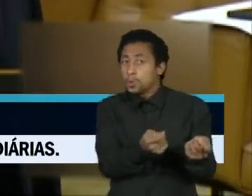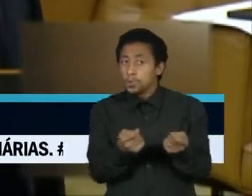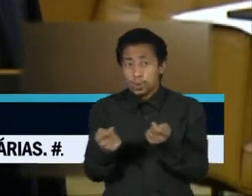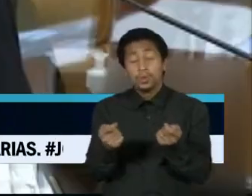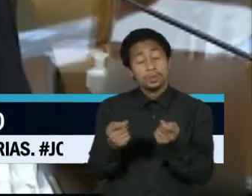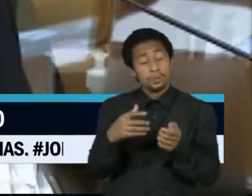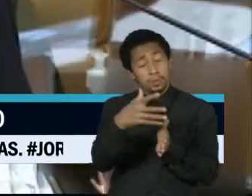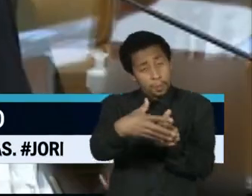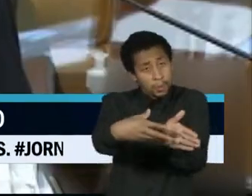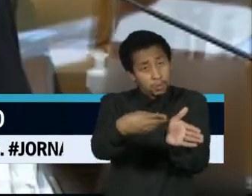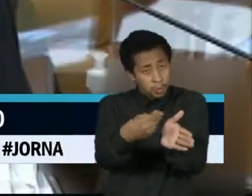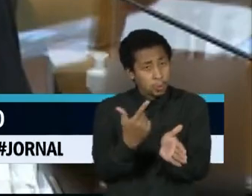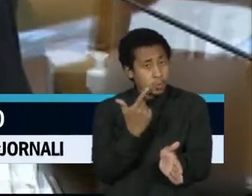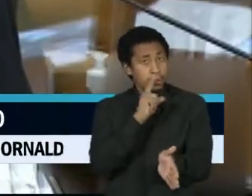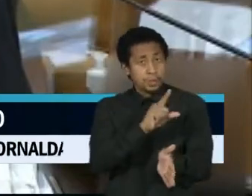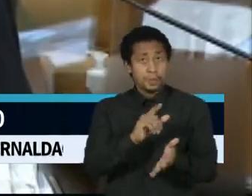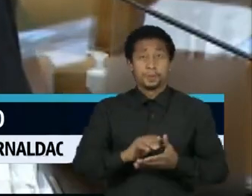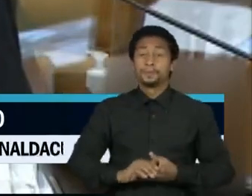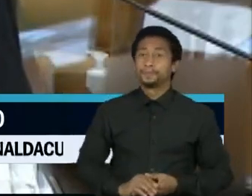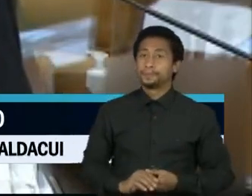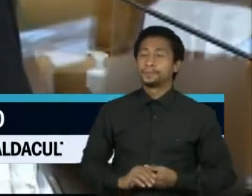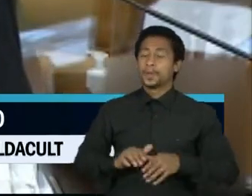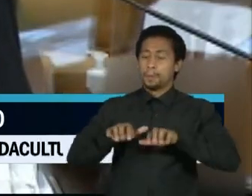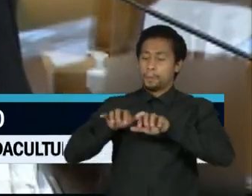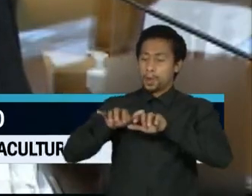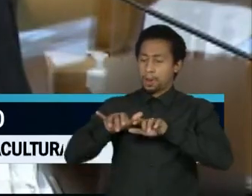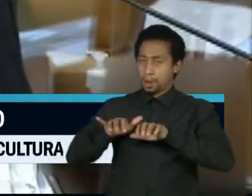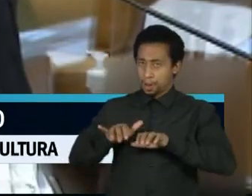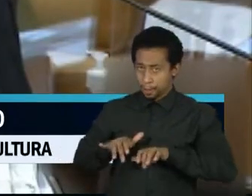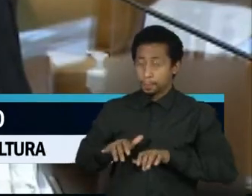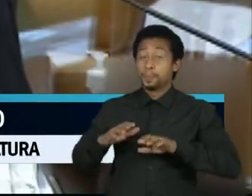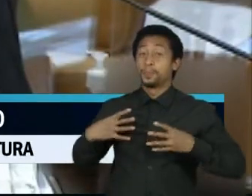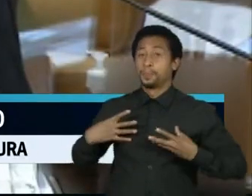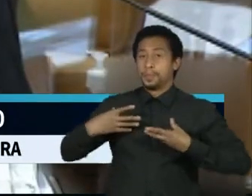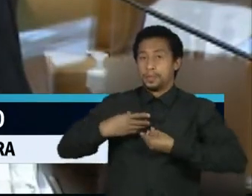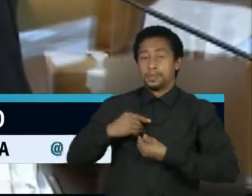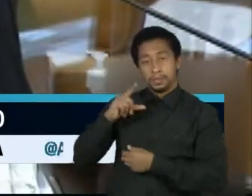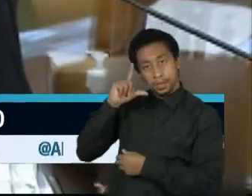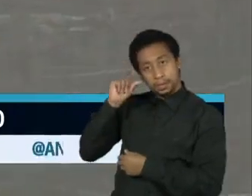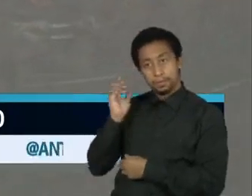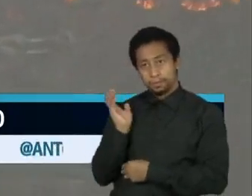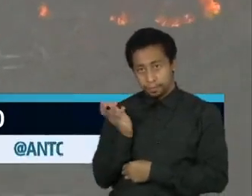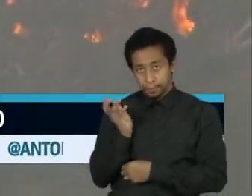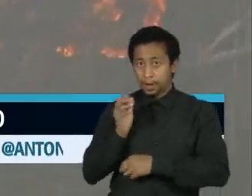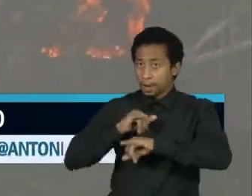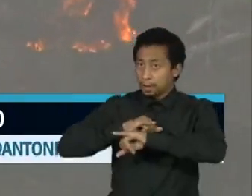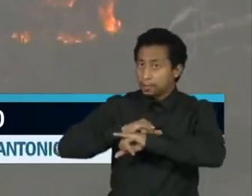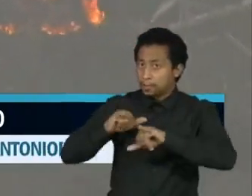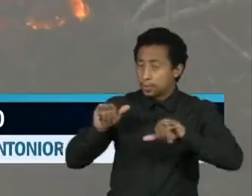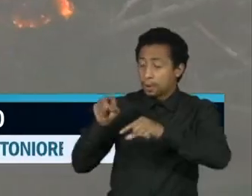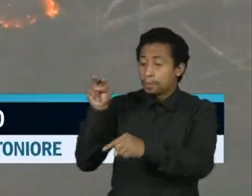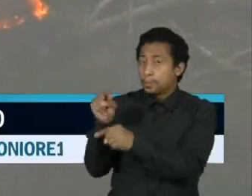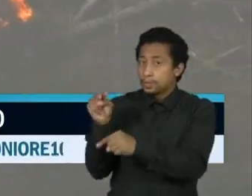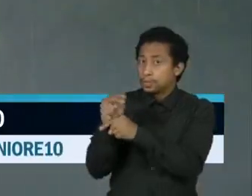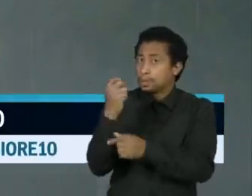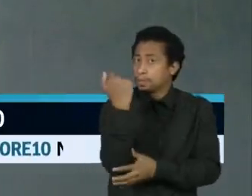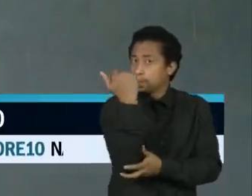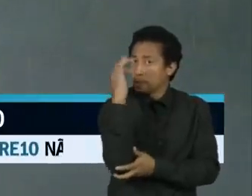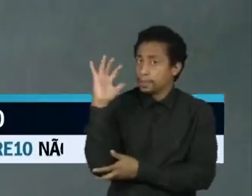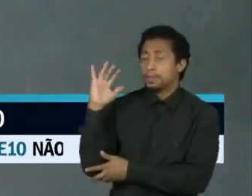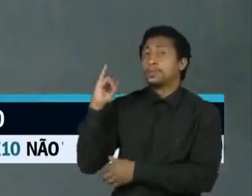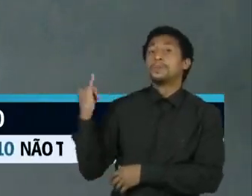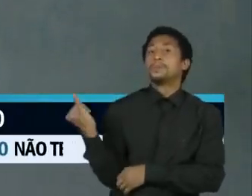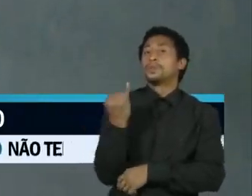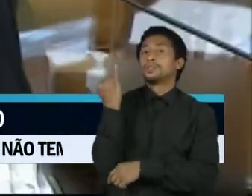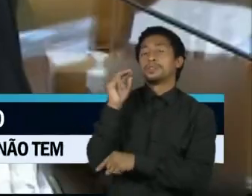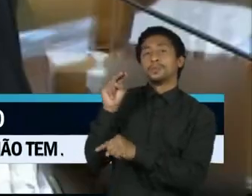na Amazônia. Relatora dos dois processos, a ministra Carmen Lúcia citou que a proteção do meio ambiente é um dos pilares para